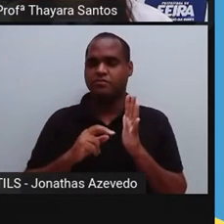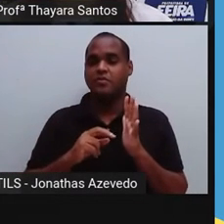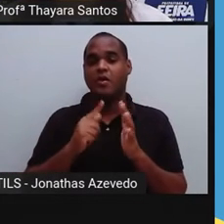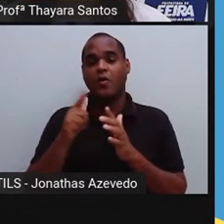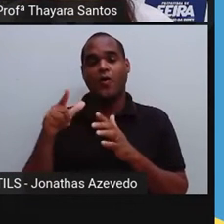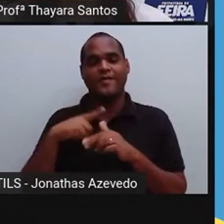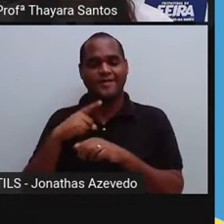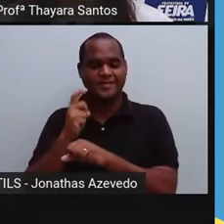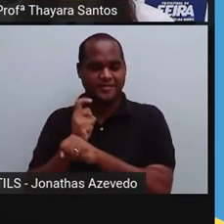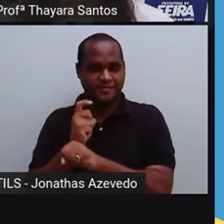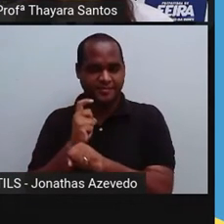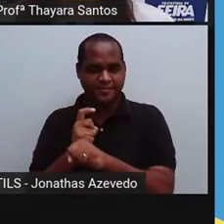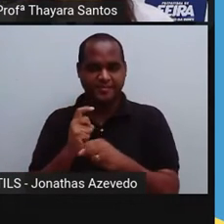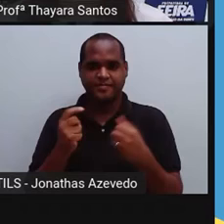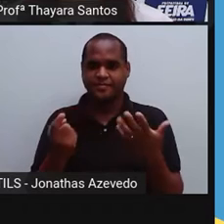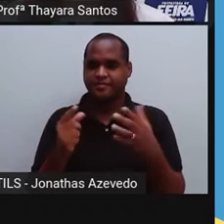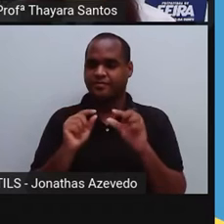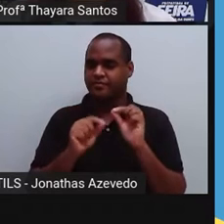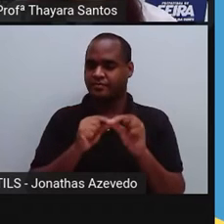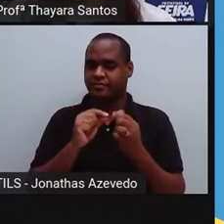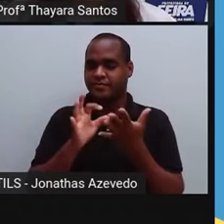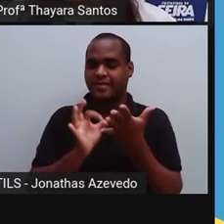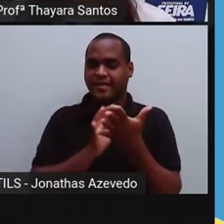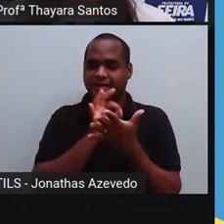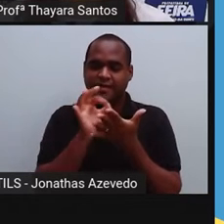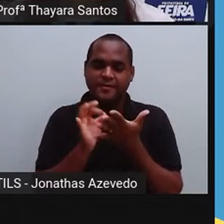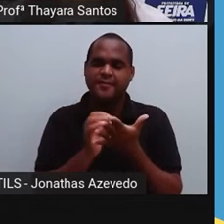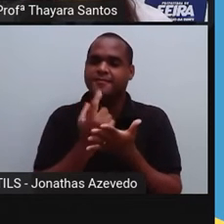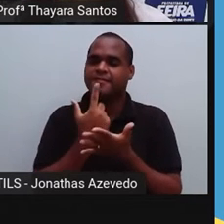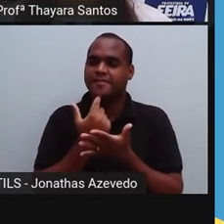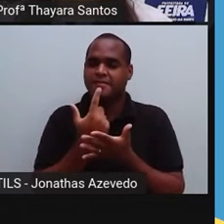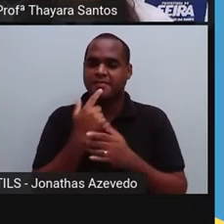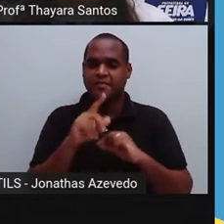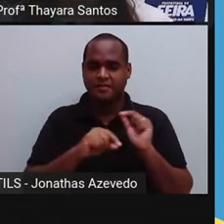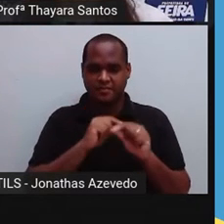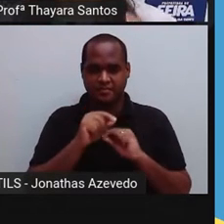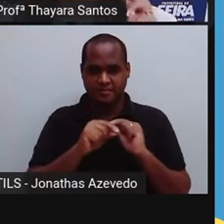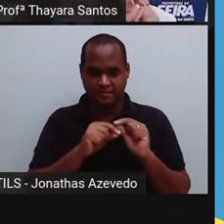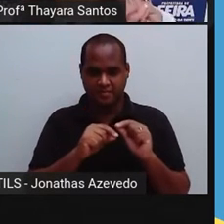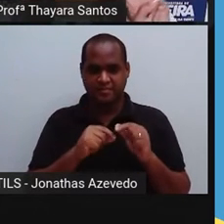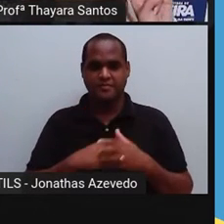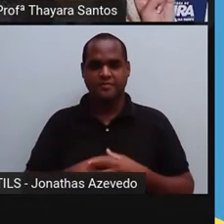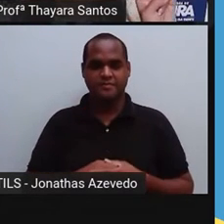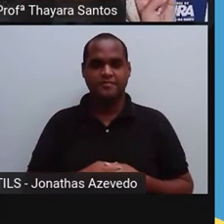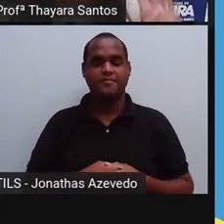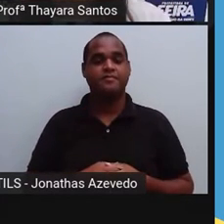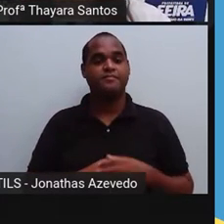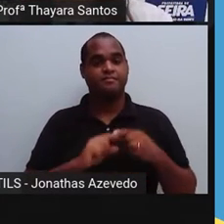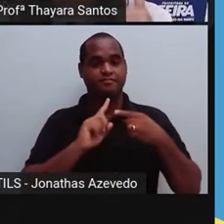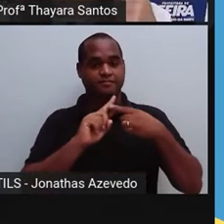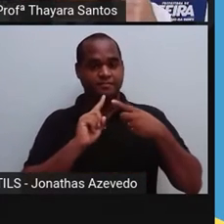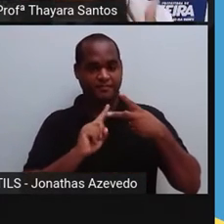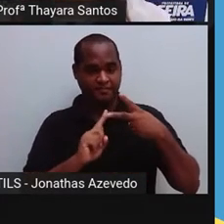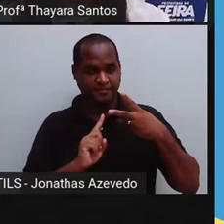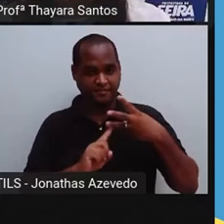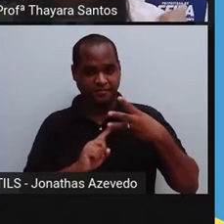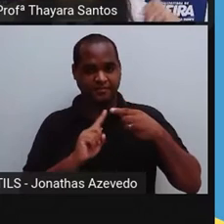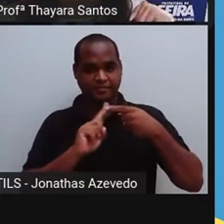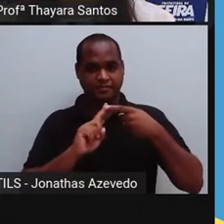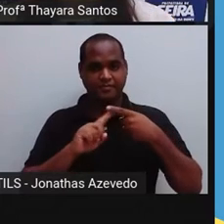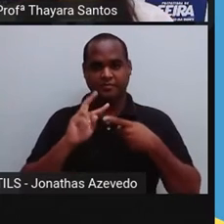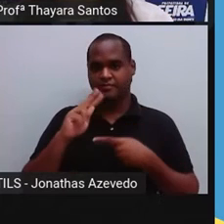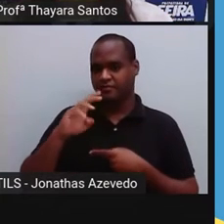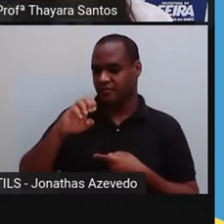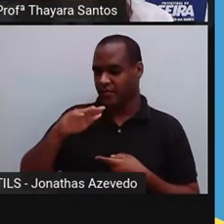sólida do sangue são as células sanguíneas. E quem são essas células sanguíneas? São três. As hemácias,